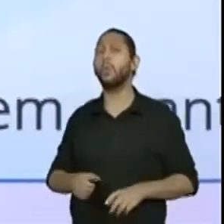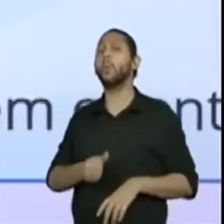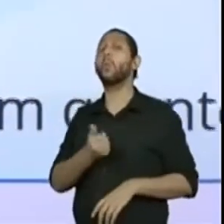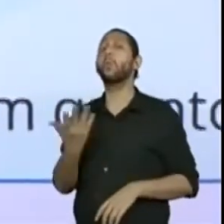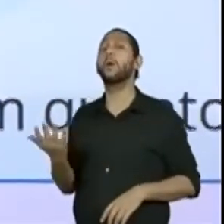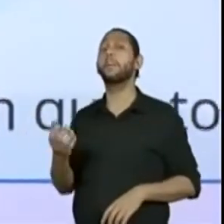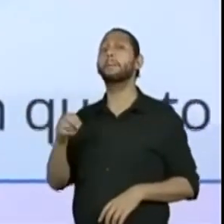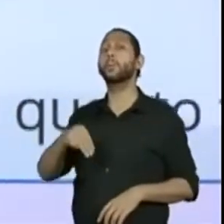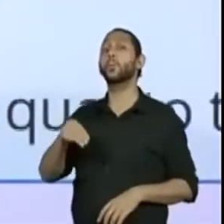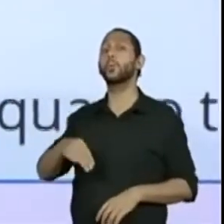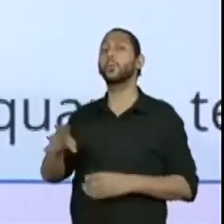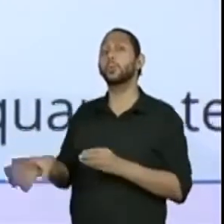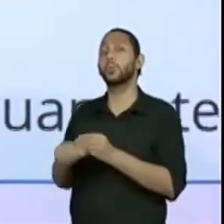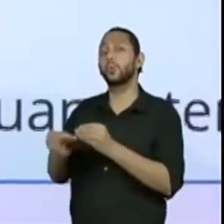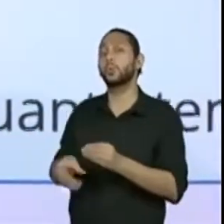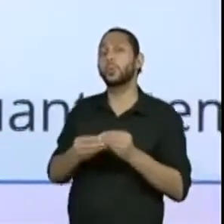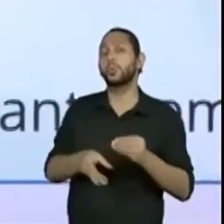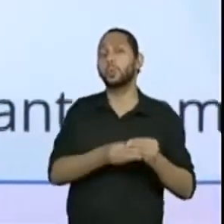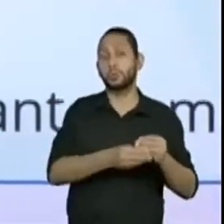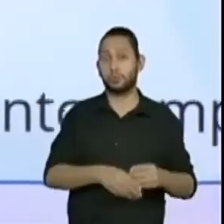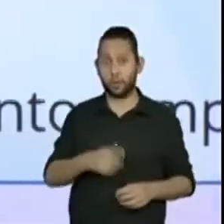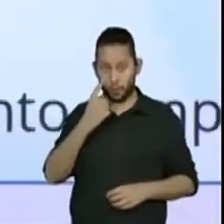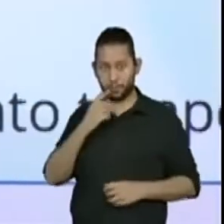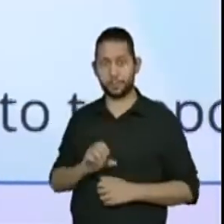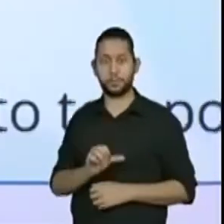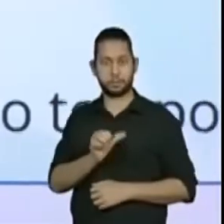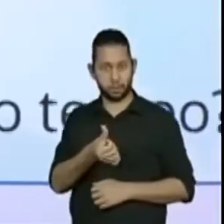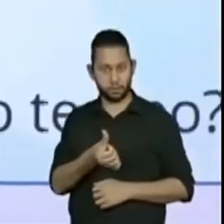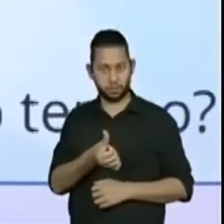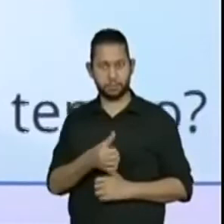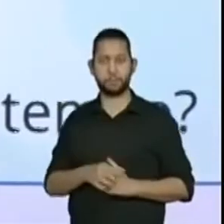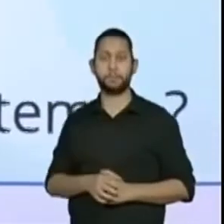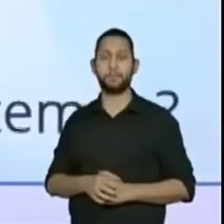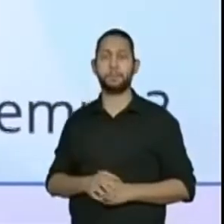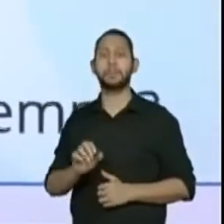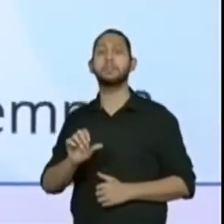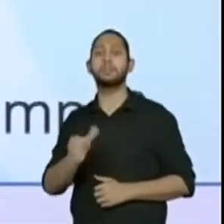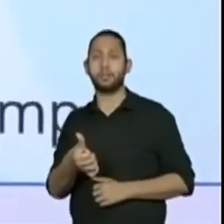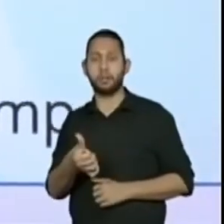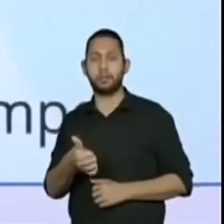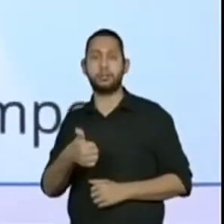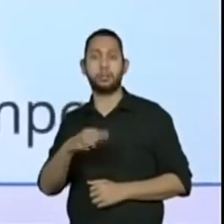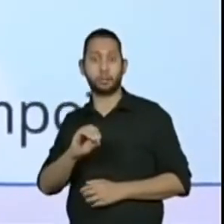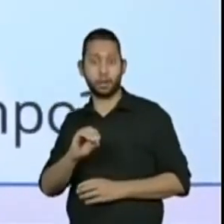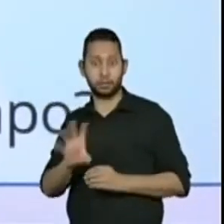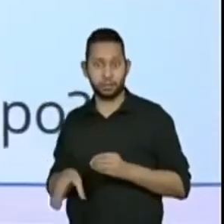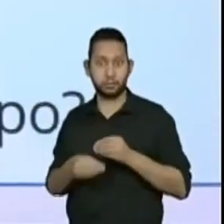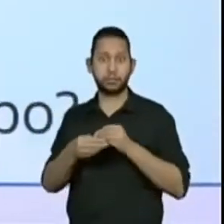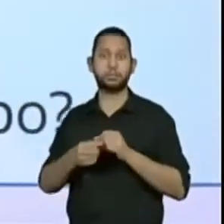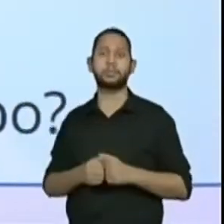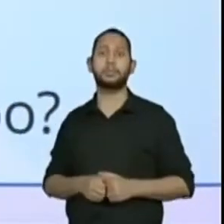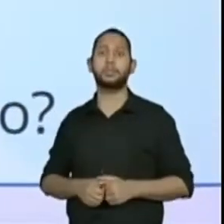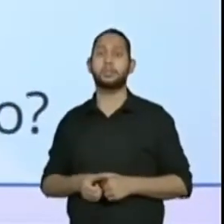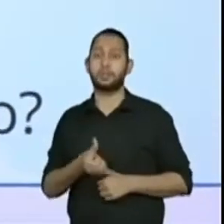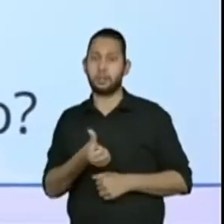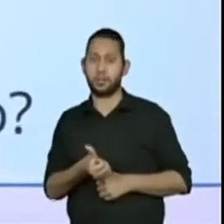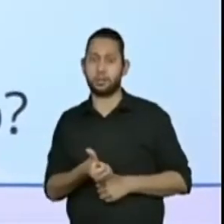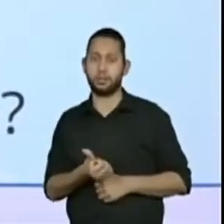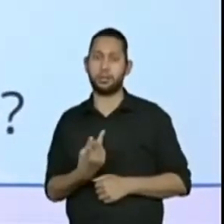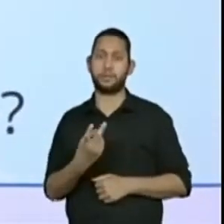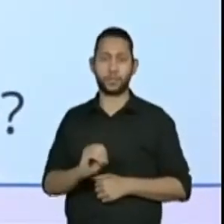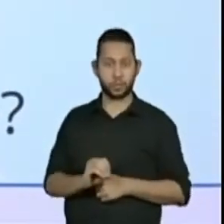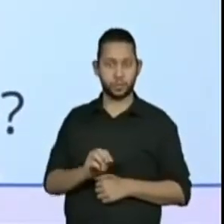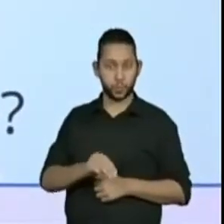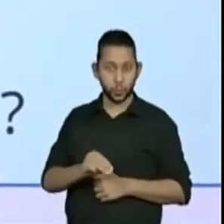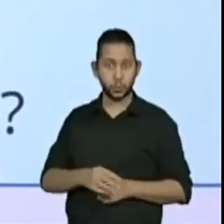regularidade. 6 horas, 6 horas e 10 minutos, 6 horas e 20 minutos. Qual é o próximo? A